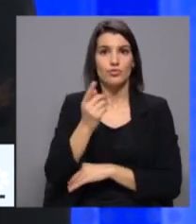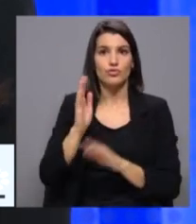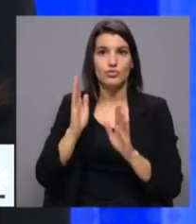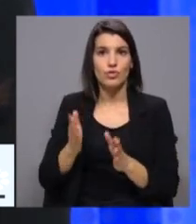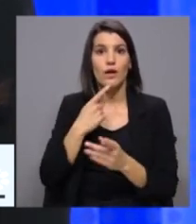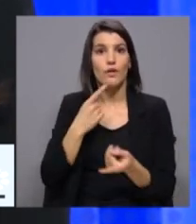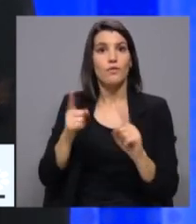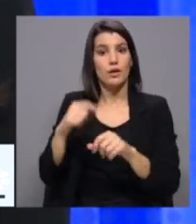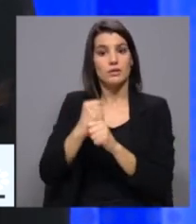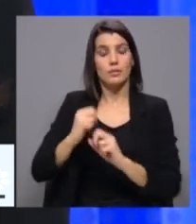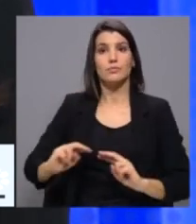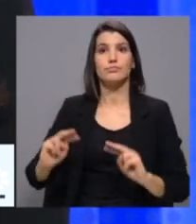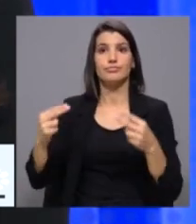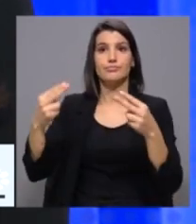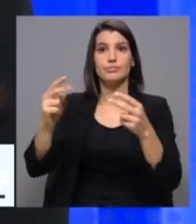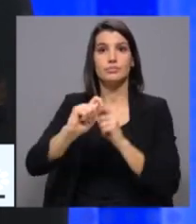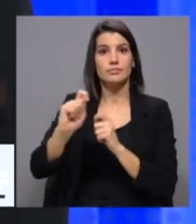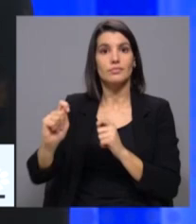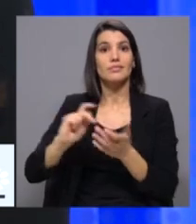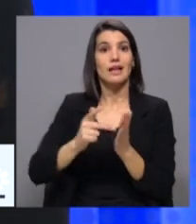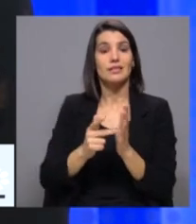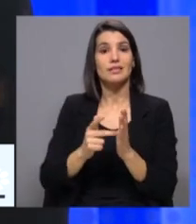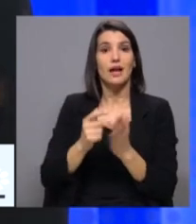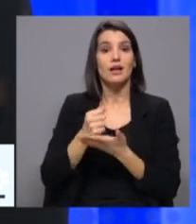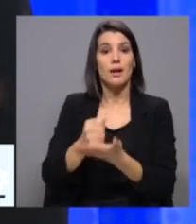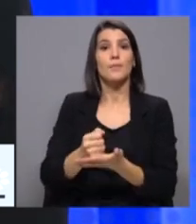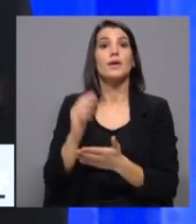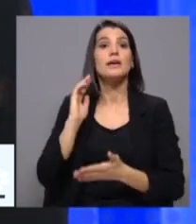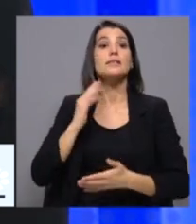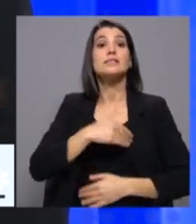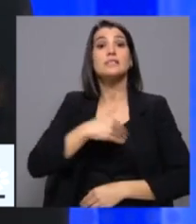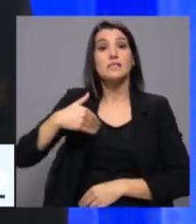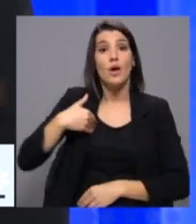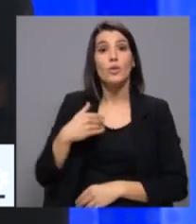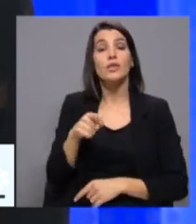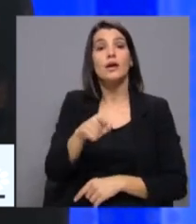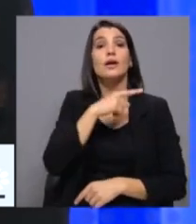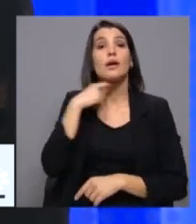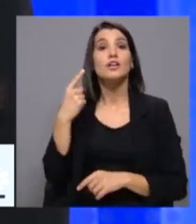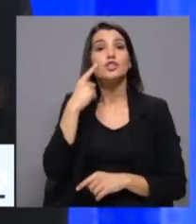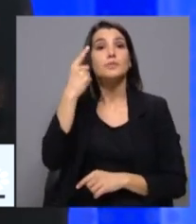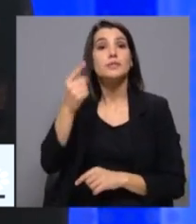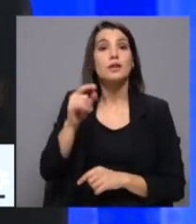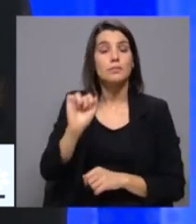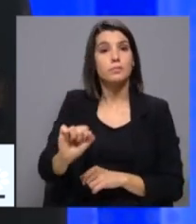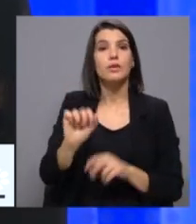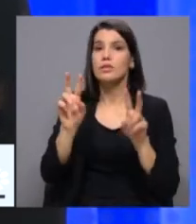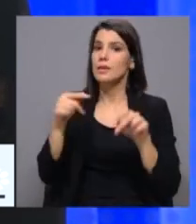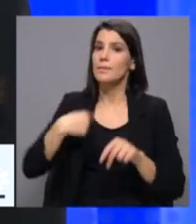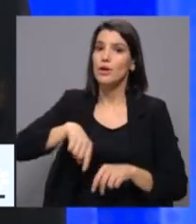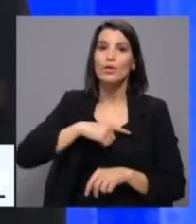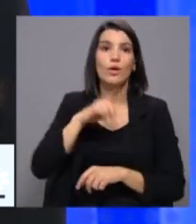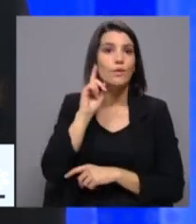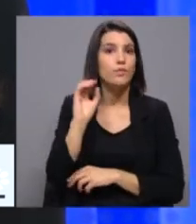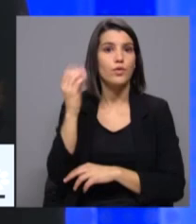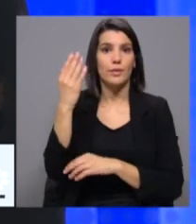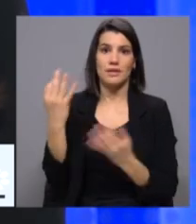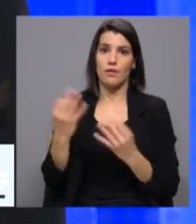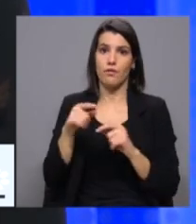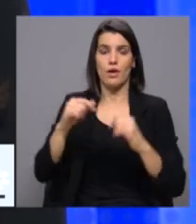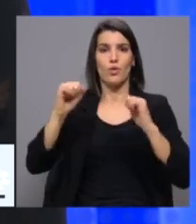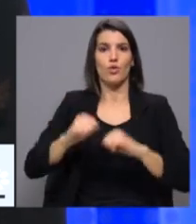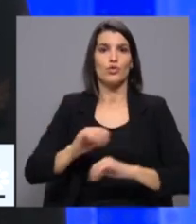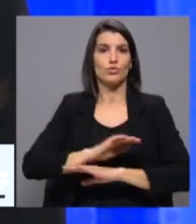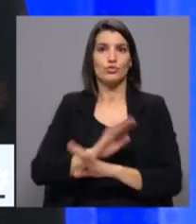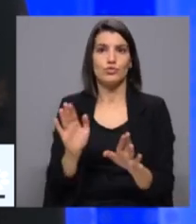reposição das carreiras dos técnicos auxiliares de saúde seria uma realidade em especialidade e, portanto, esse era um dos assuntos que para nós era fundamental e estava, de facto, acordado